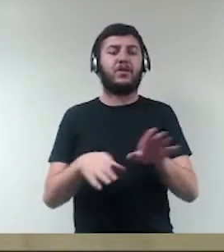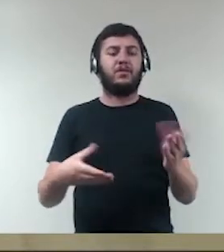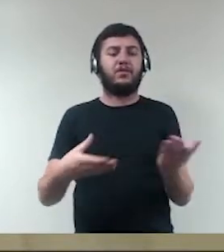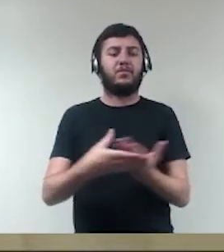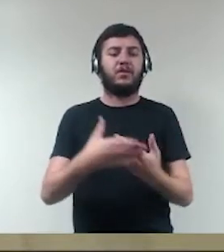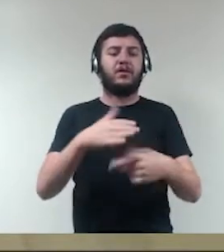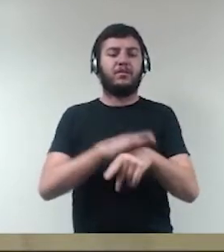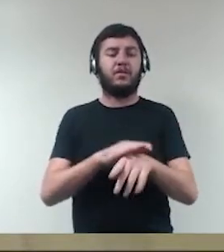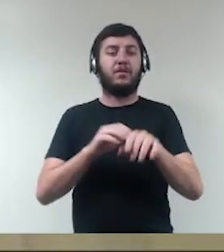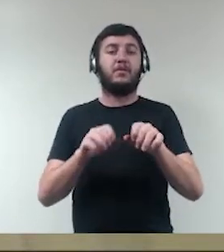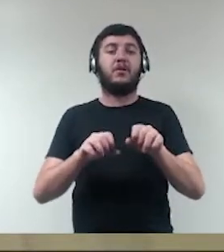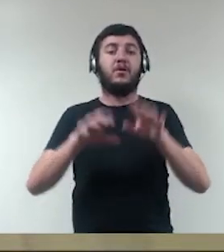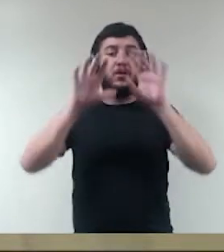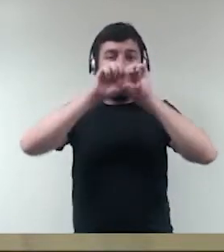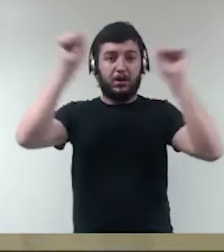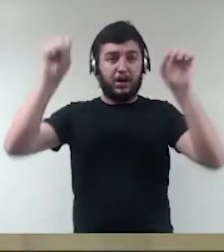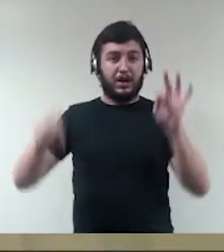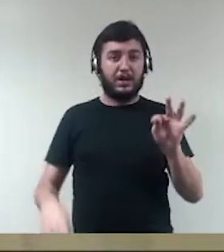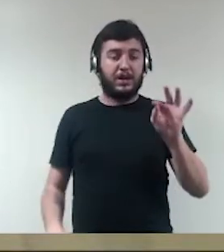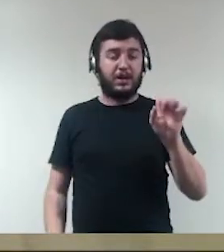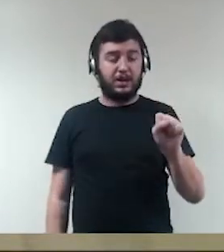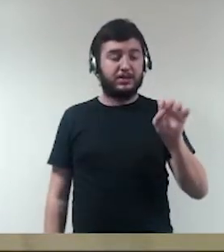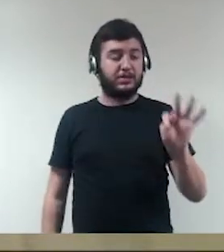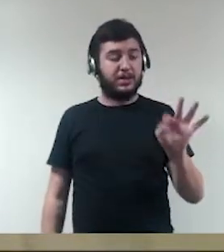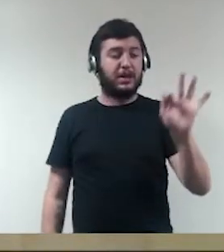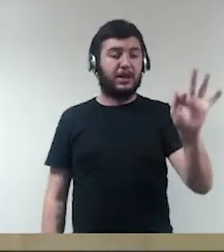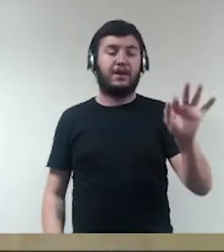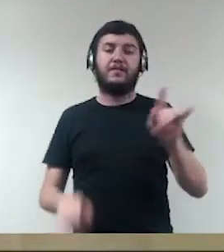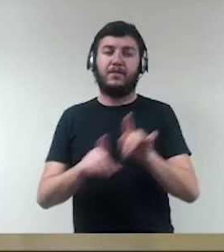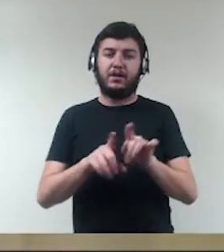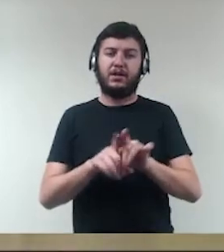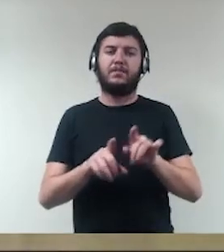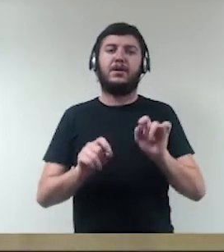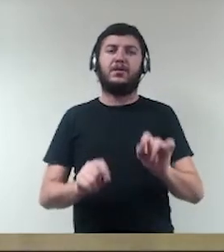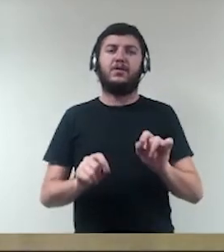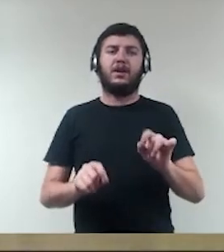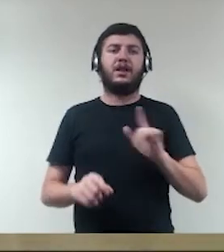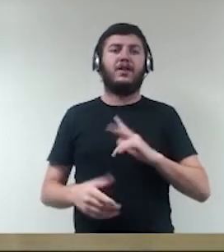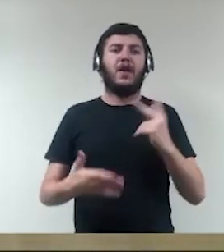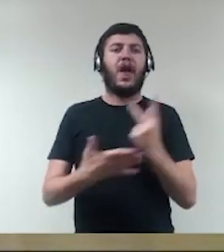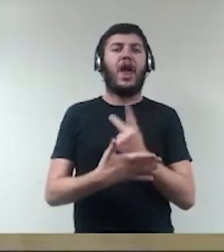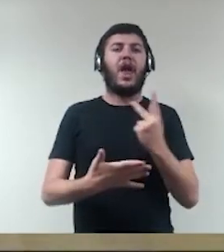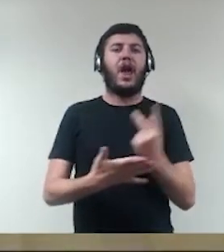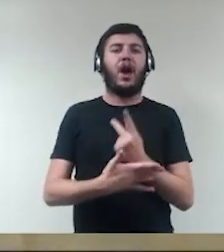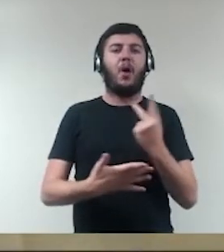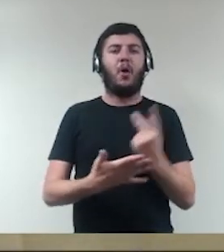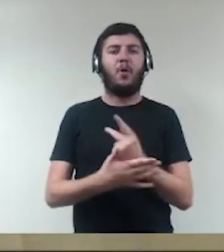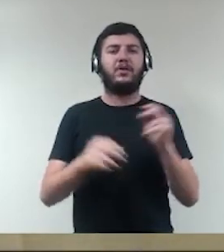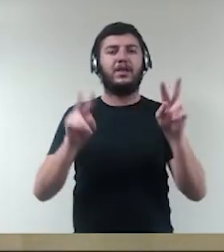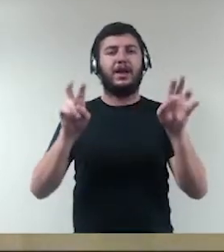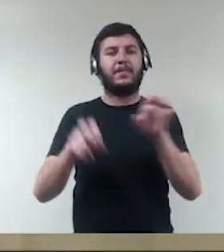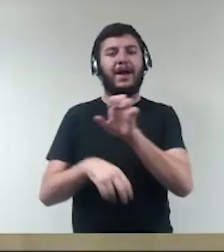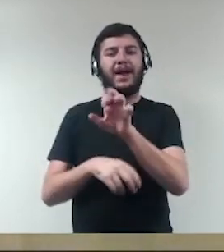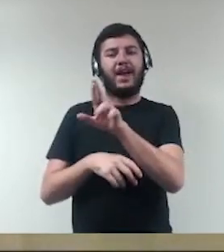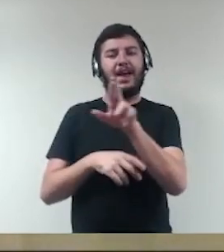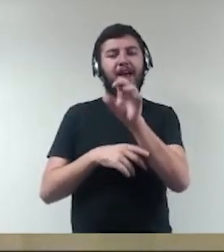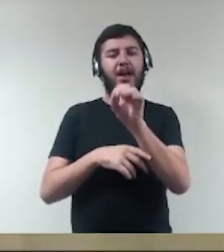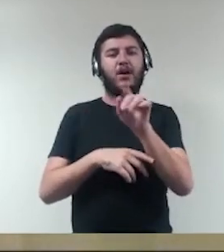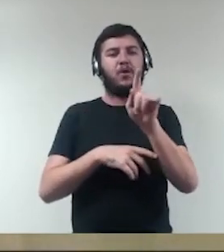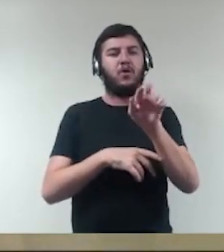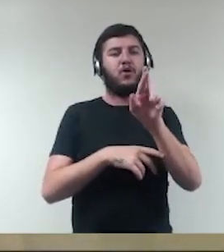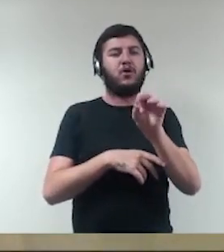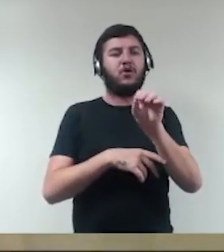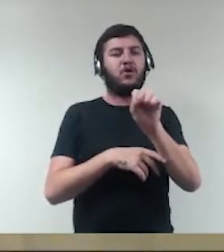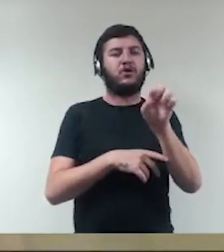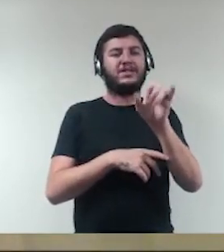enfrentando diretamente essa questão do chamado erro grosseiro, né, e o tornando equivalente à culpa